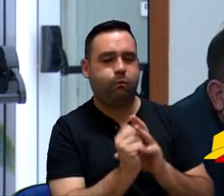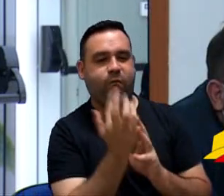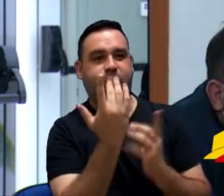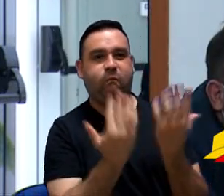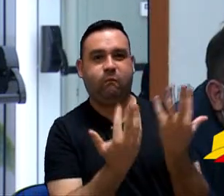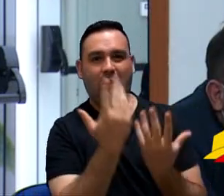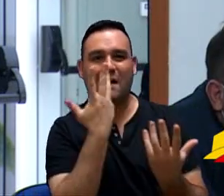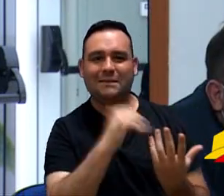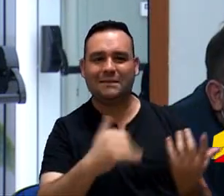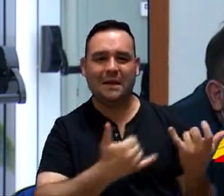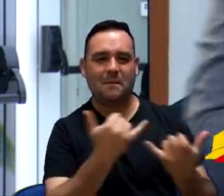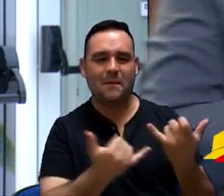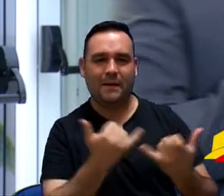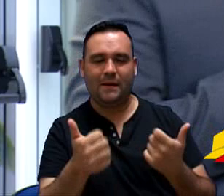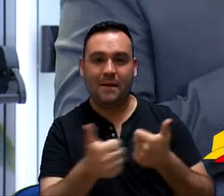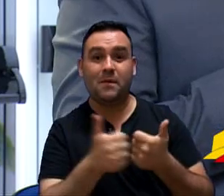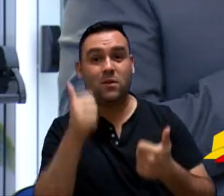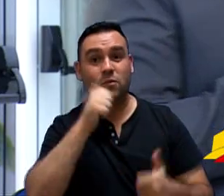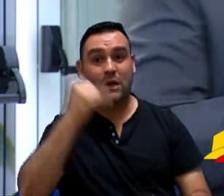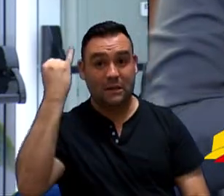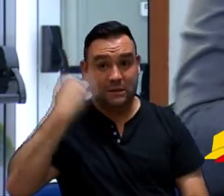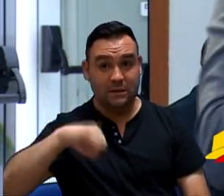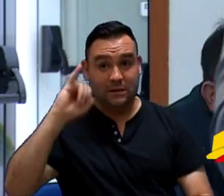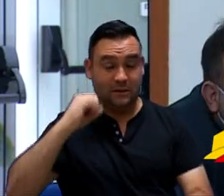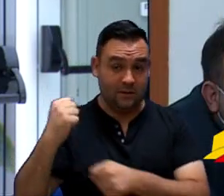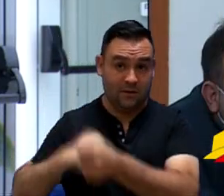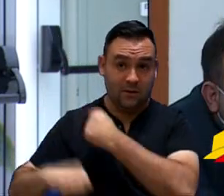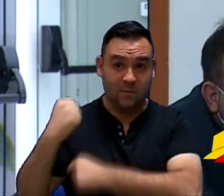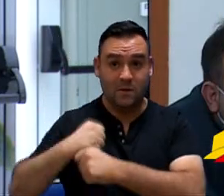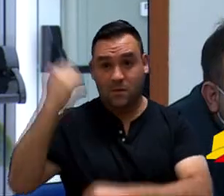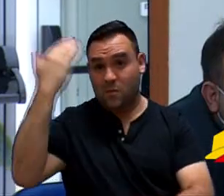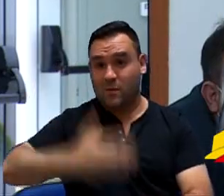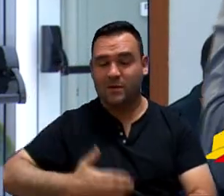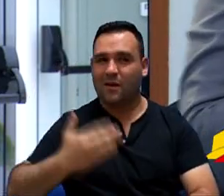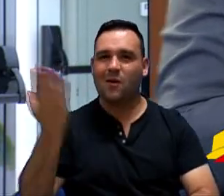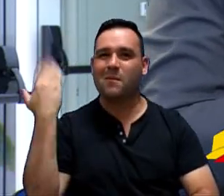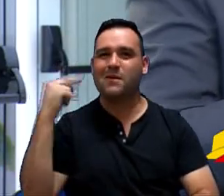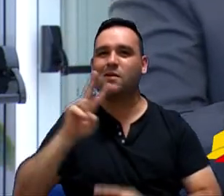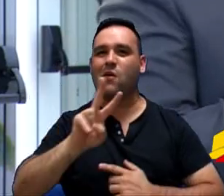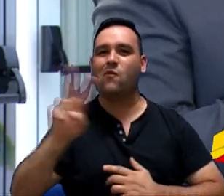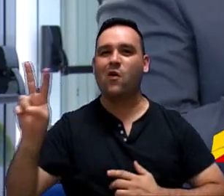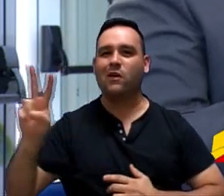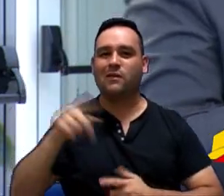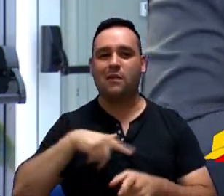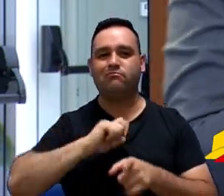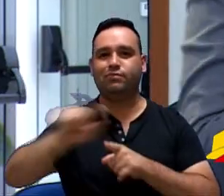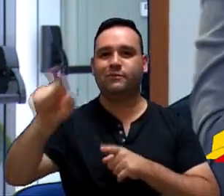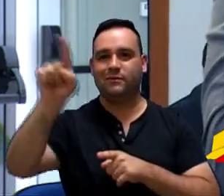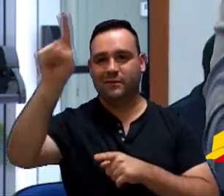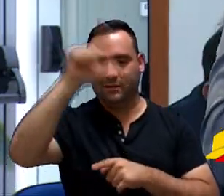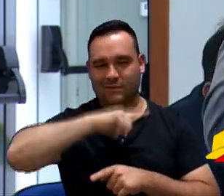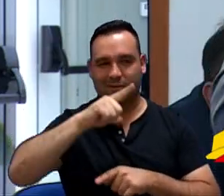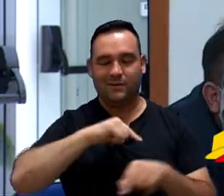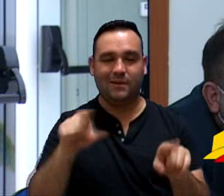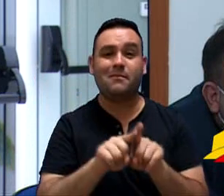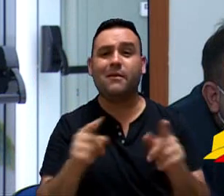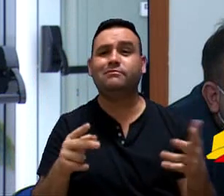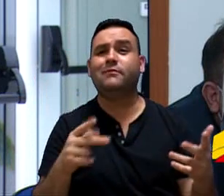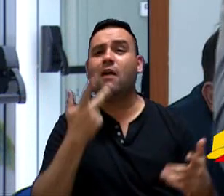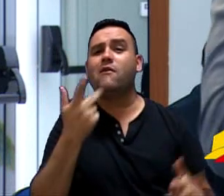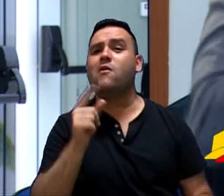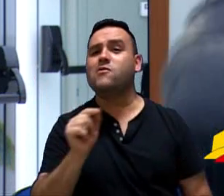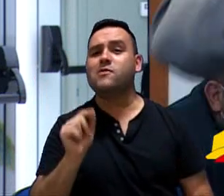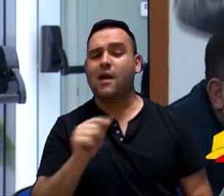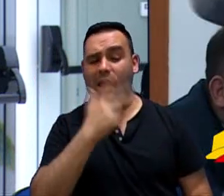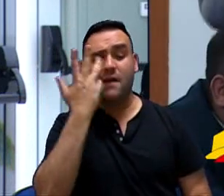brincando perto e a doutora Jaqueline ano passado prometeu e não foi, foi só na época da eleição daí expulsaram ela. O que ela falou?